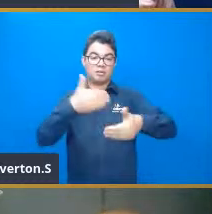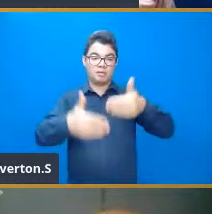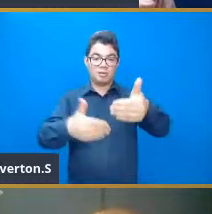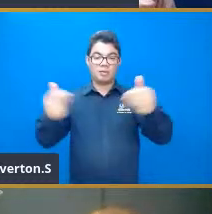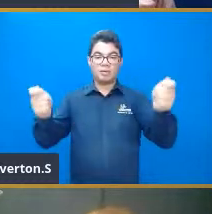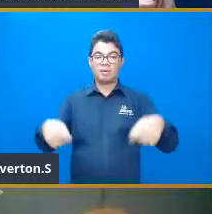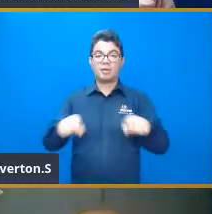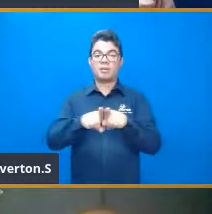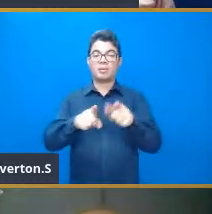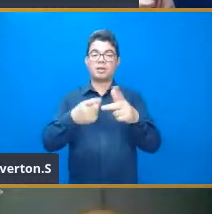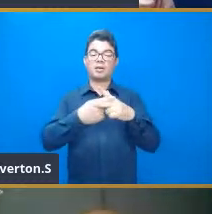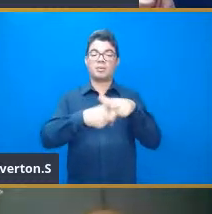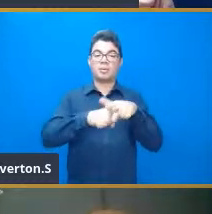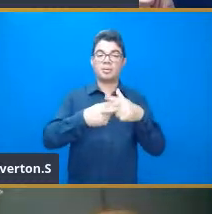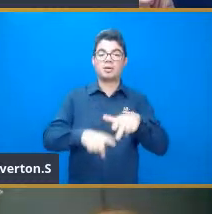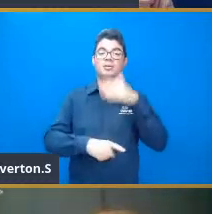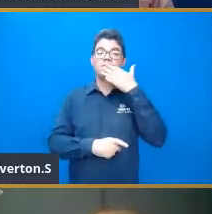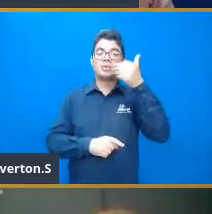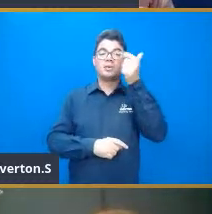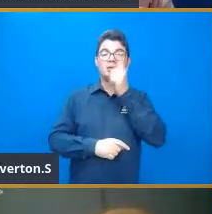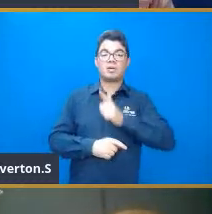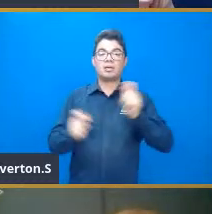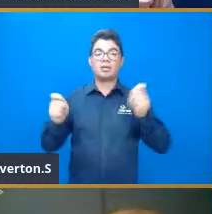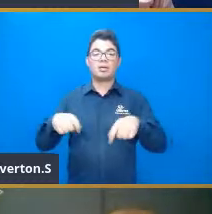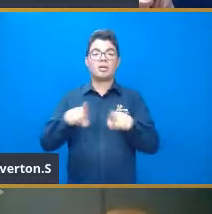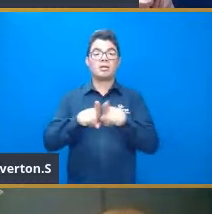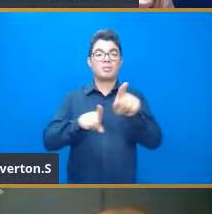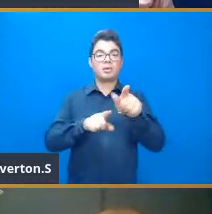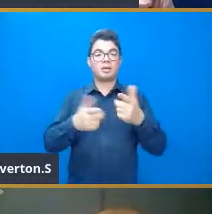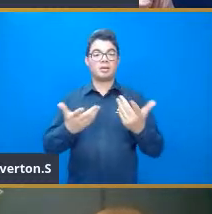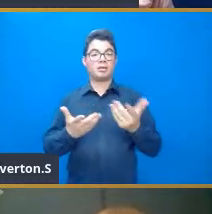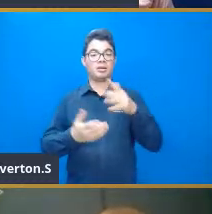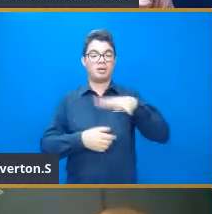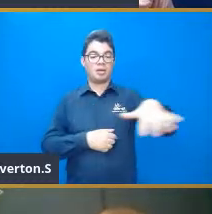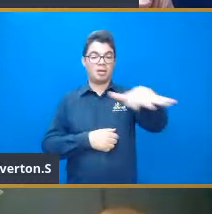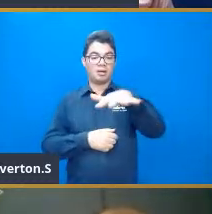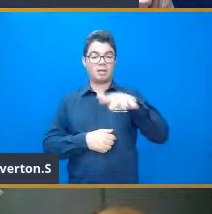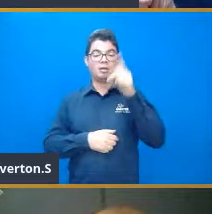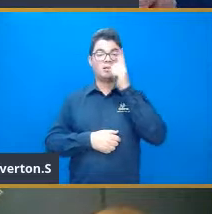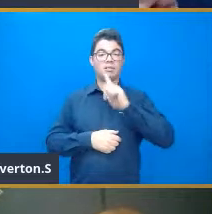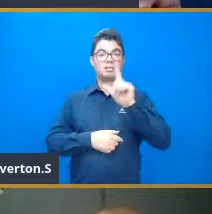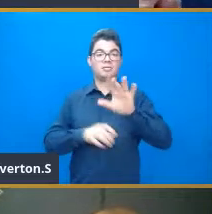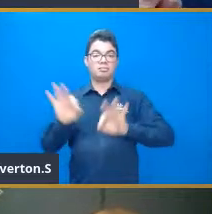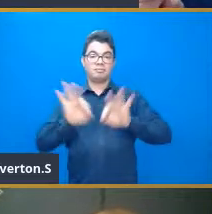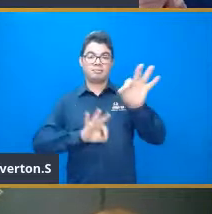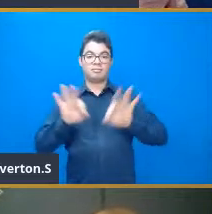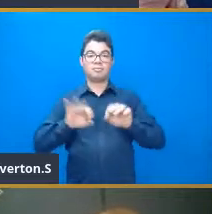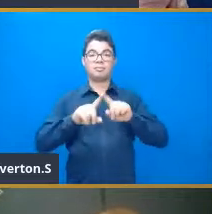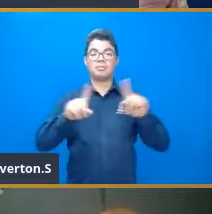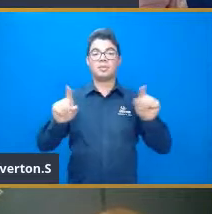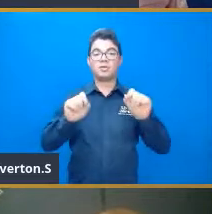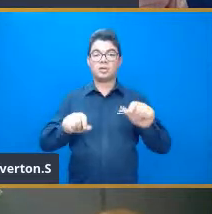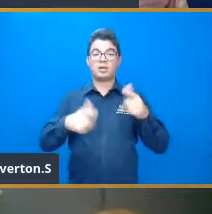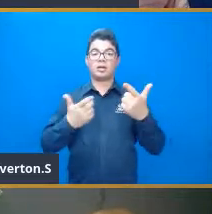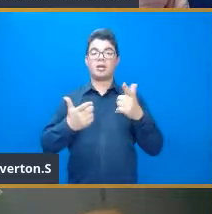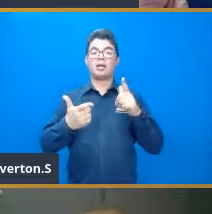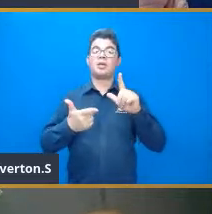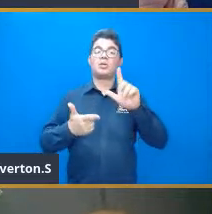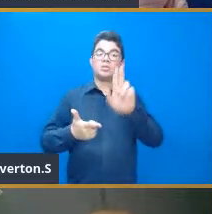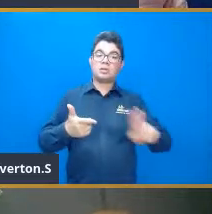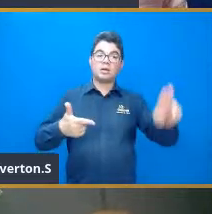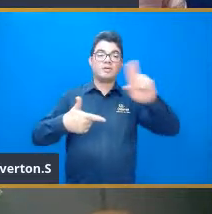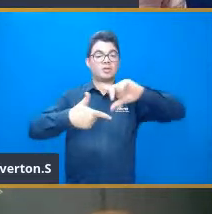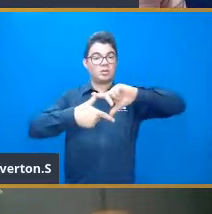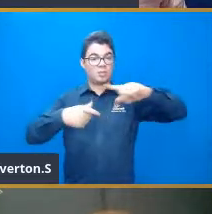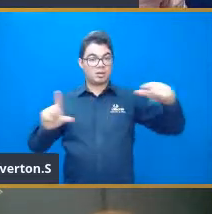equipamentos para melhorar ali a medicina e áreas afins, mas ela utilizava a geometria no tratamento dos pacientes. Isso há